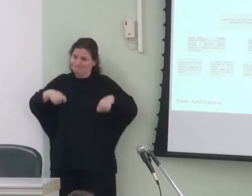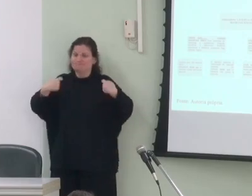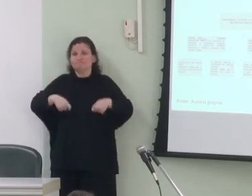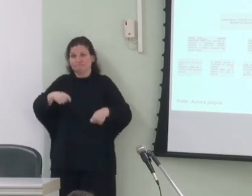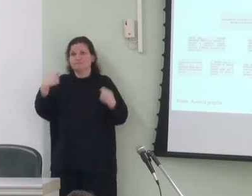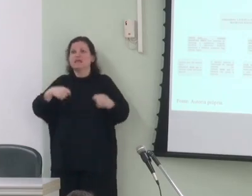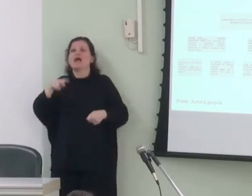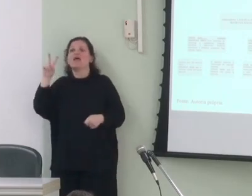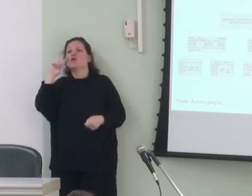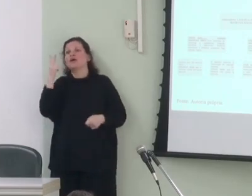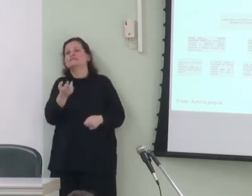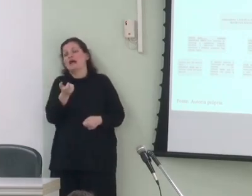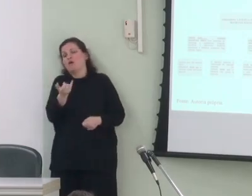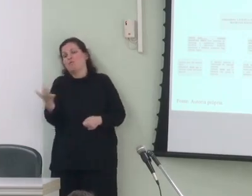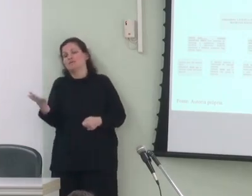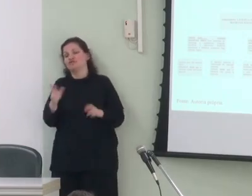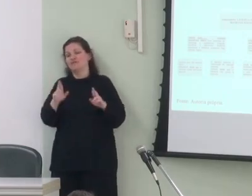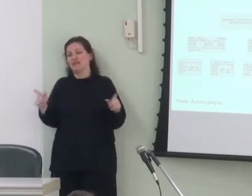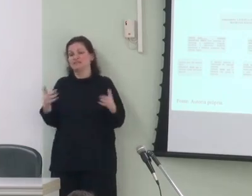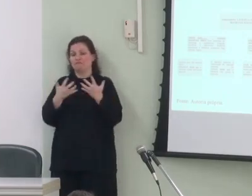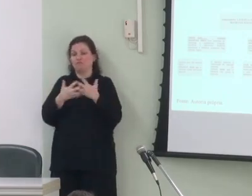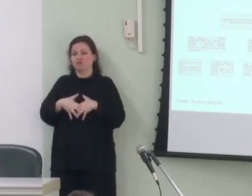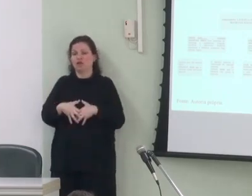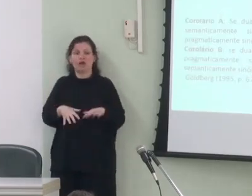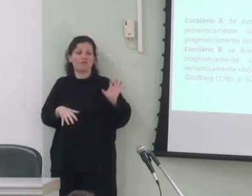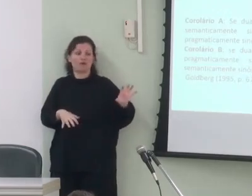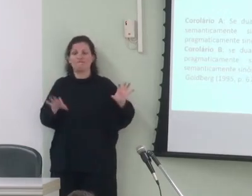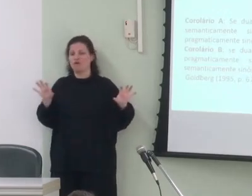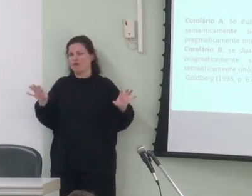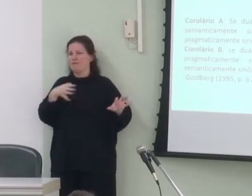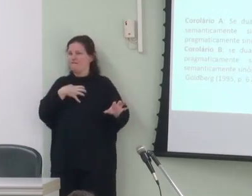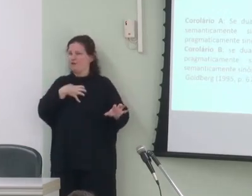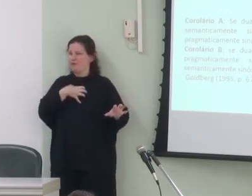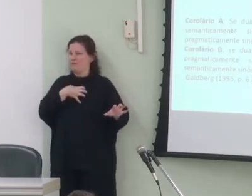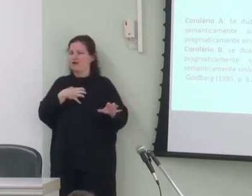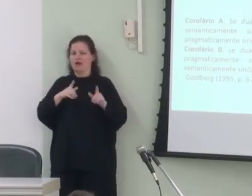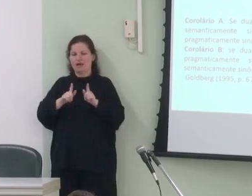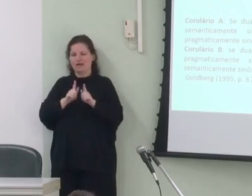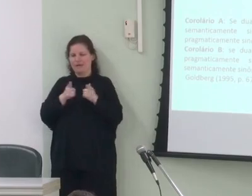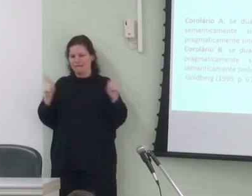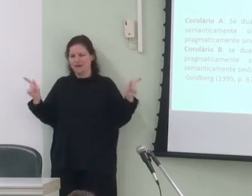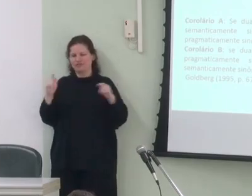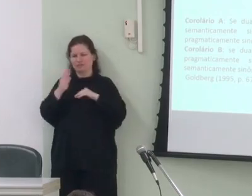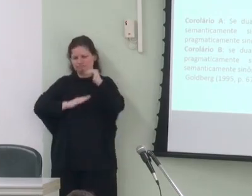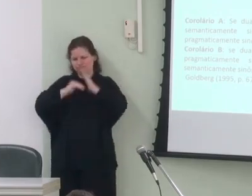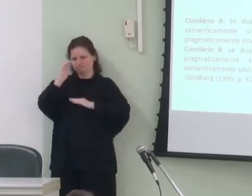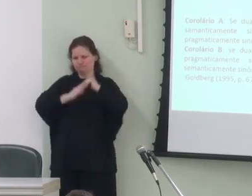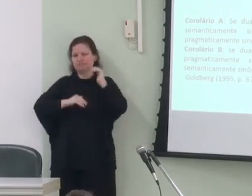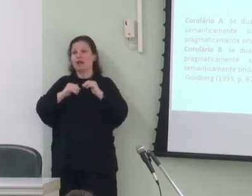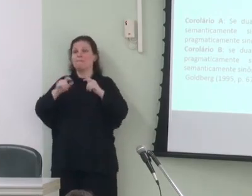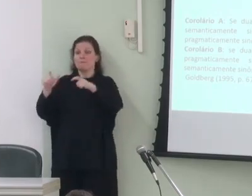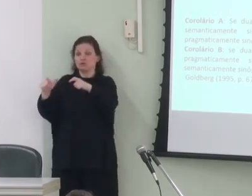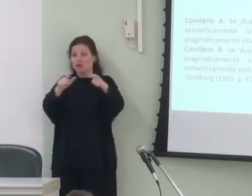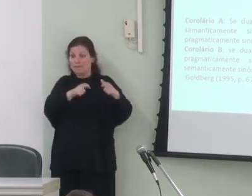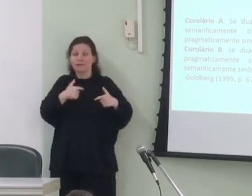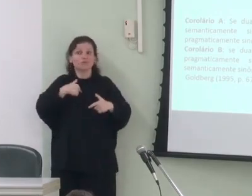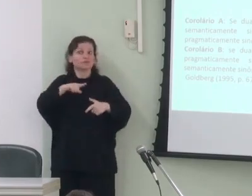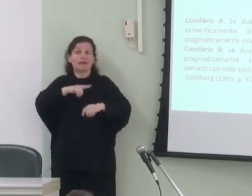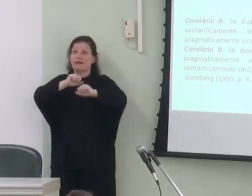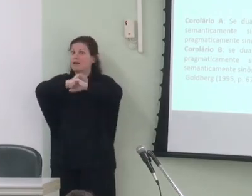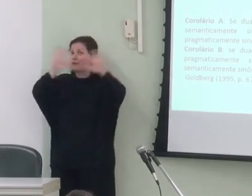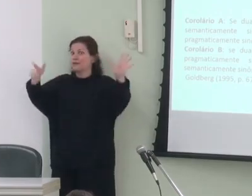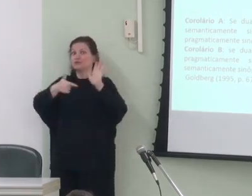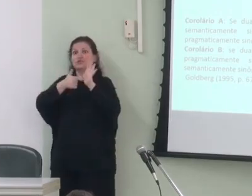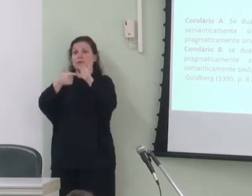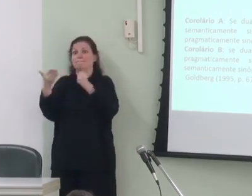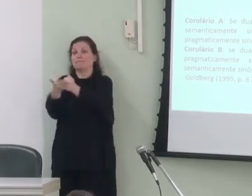reconhecer alguma diferença funcional nessas formas na gramática de construções esse posicionamento está claramente posto pelo